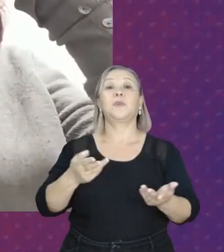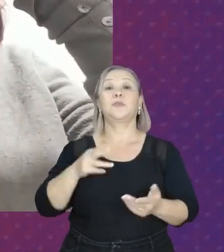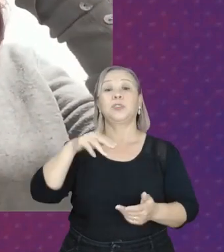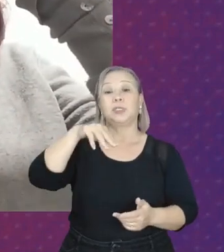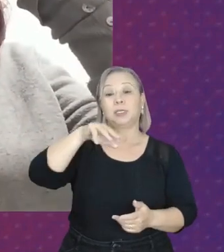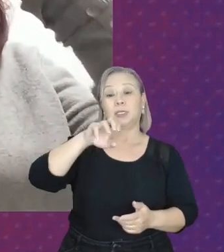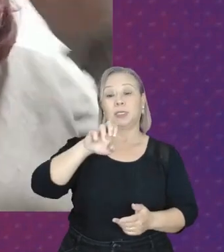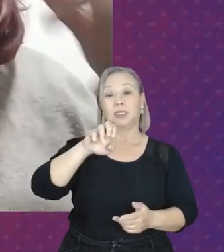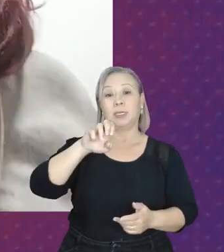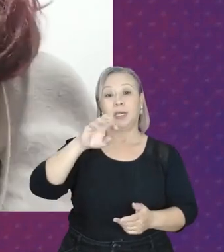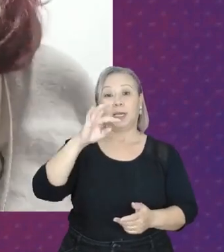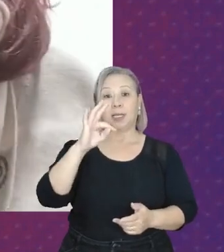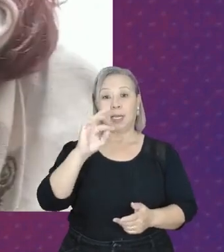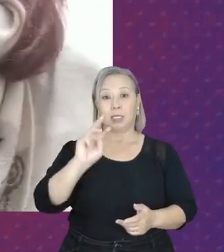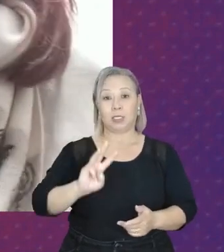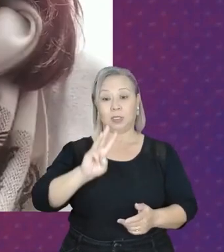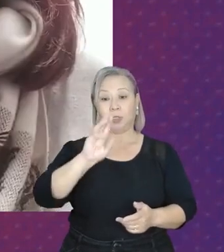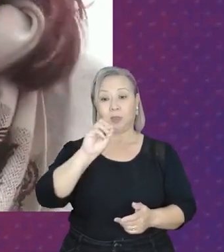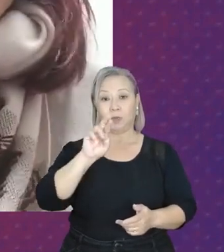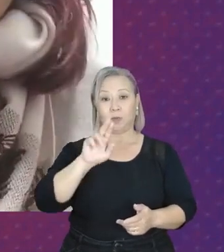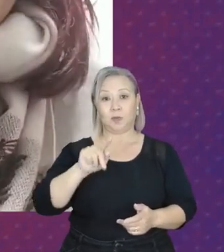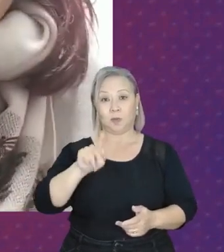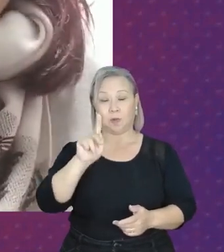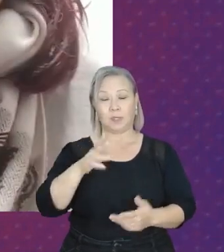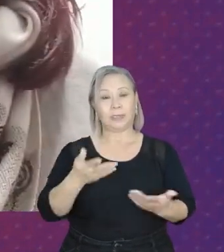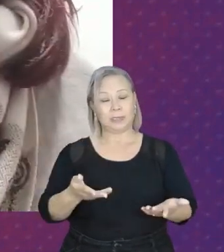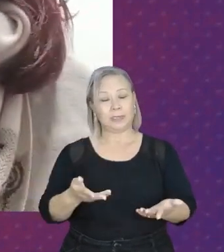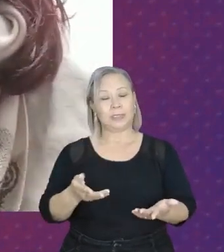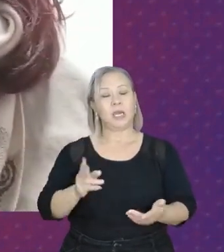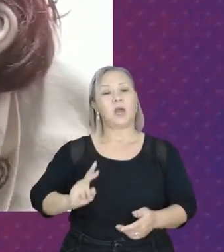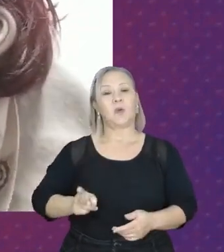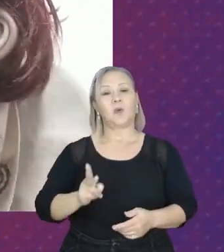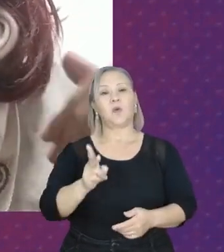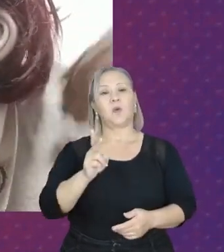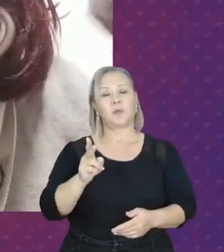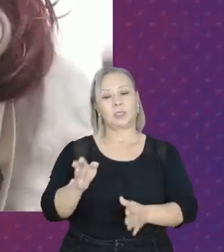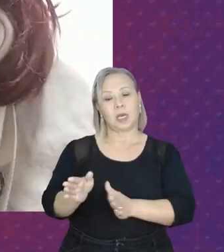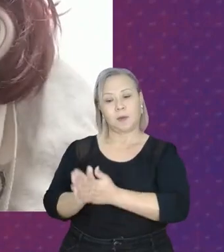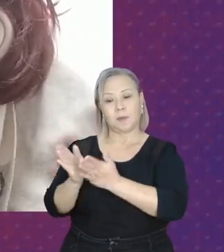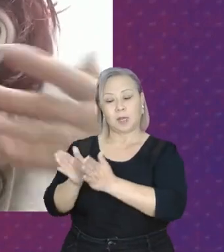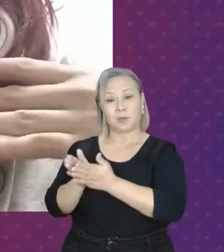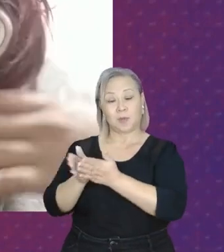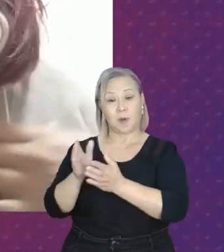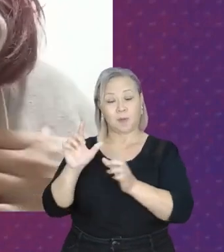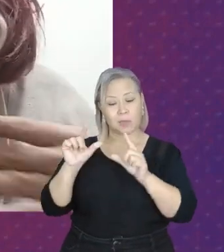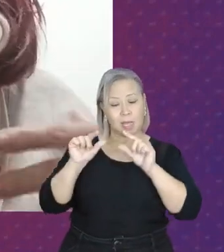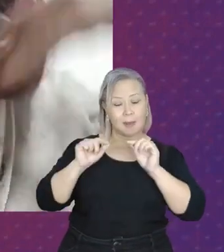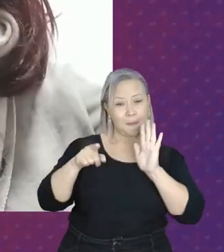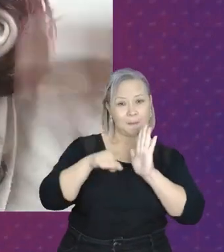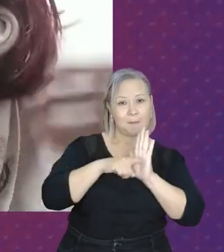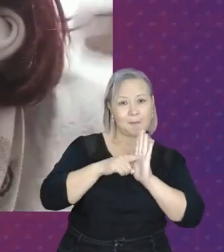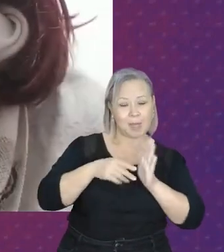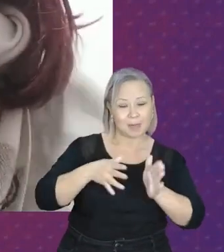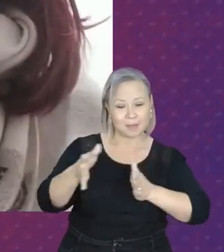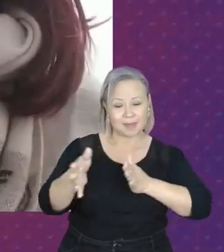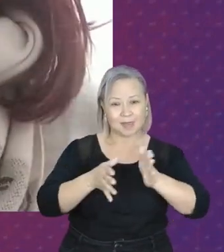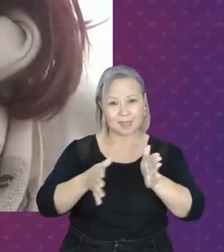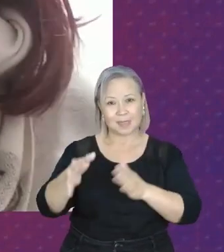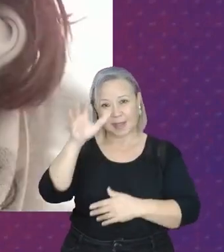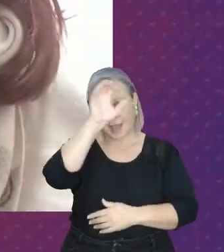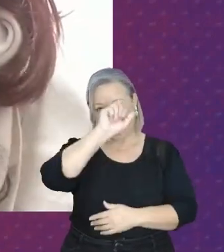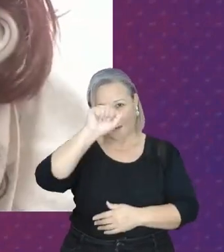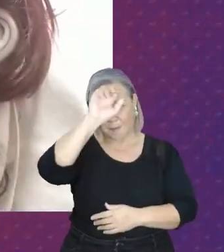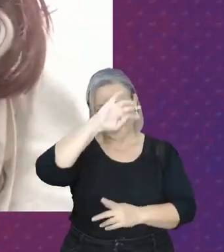as menos privilegiadas, como sempre, têm um menor acesso ao aprendizado da